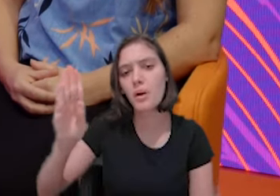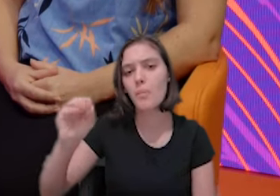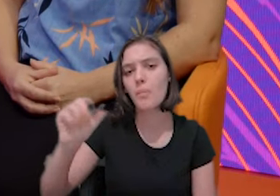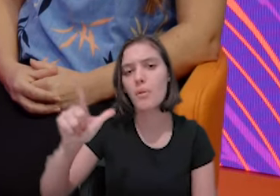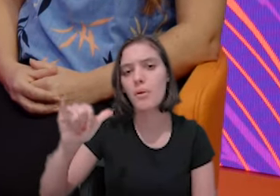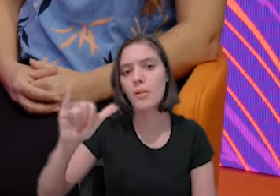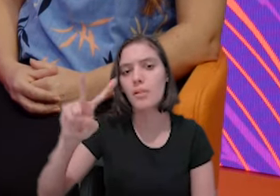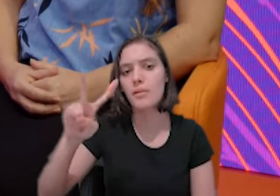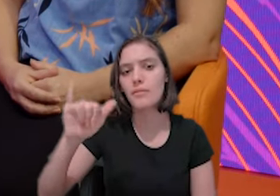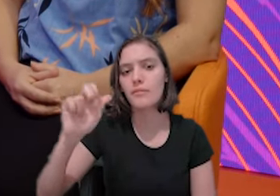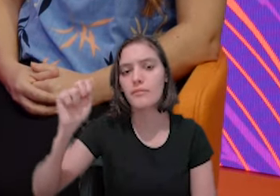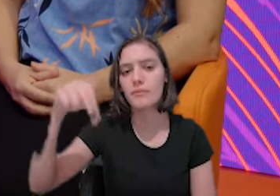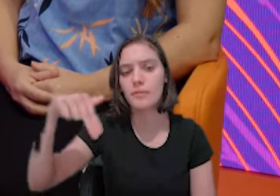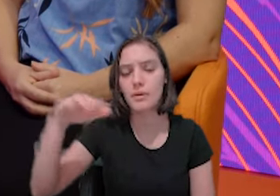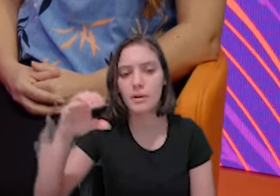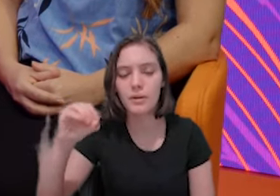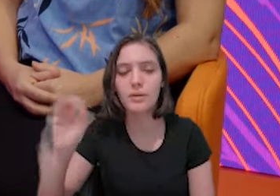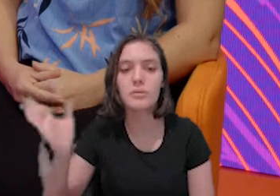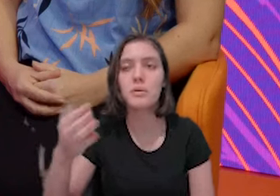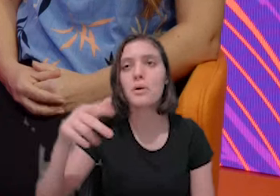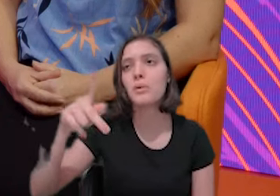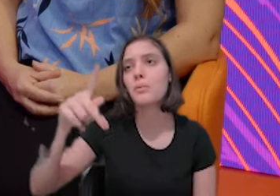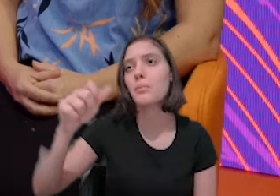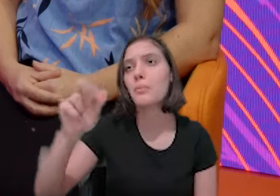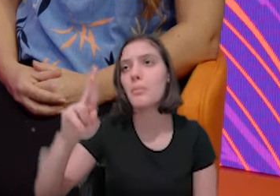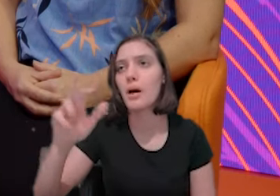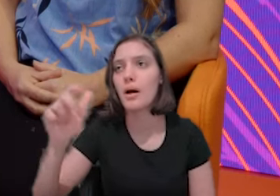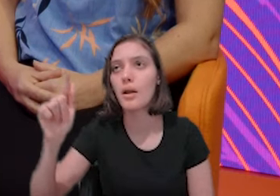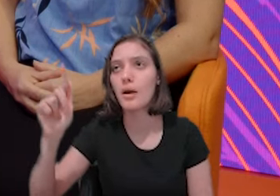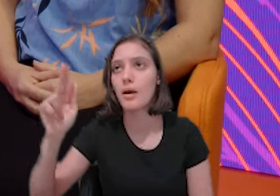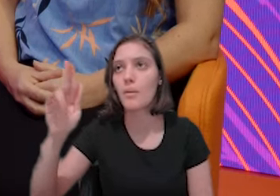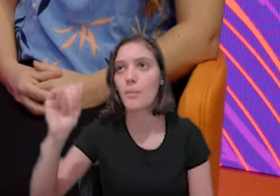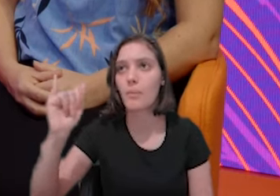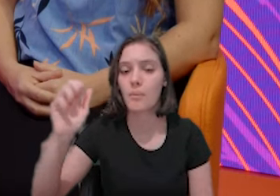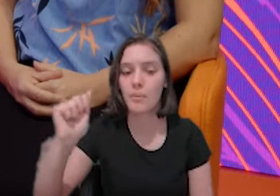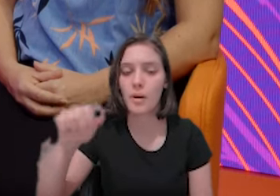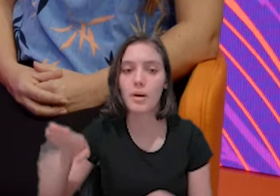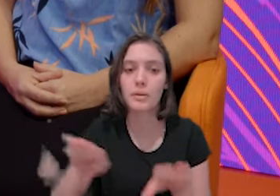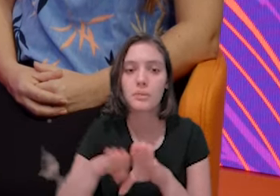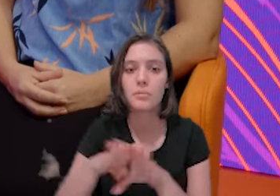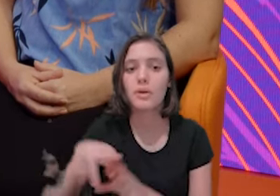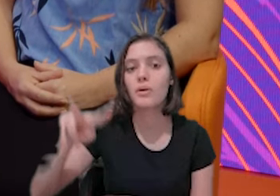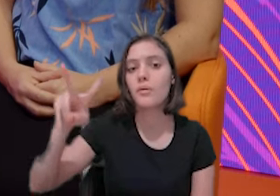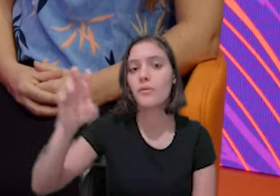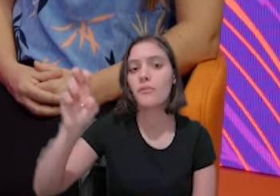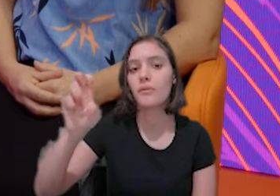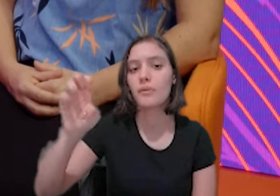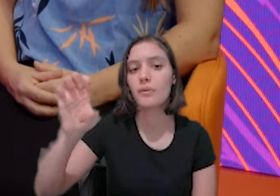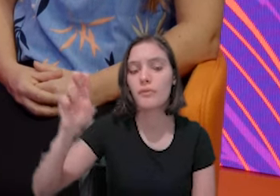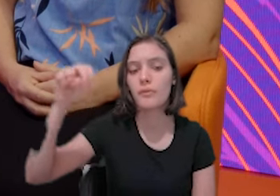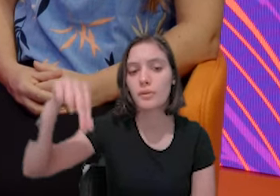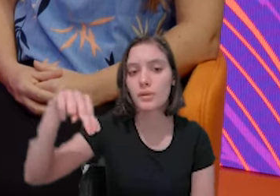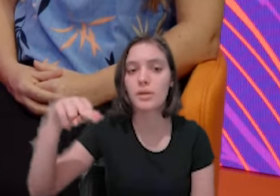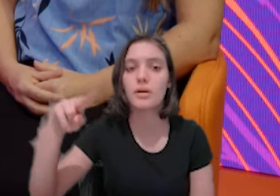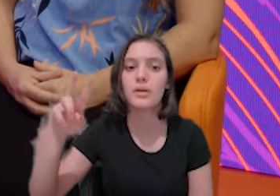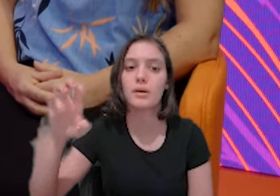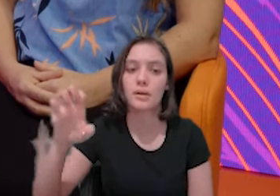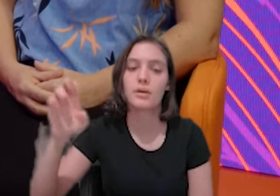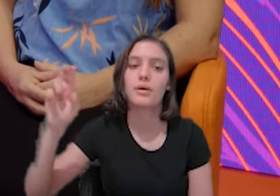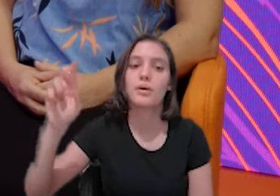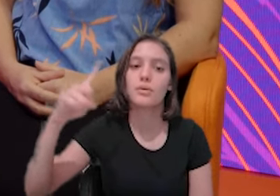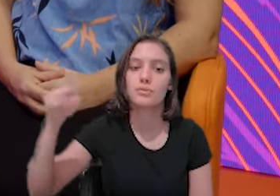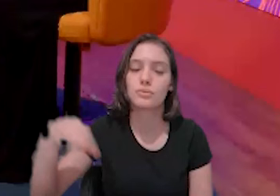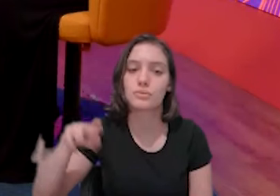Venezuela, Equador, Haiti, Senegal, Índia. Então, essas são as nacionalidades principais que vem